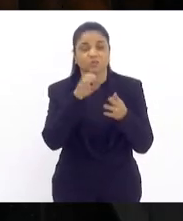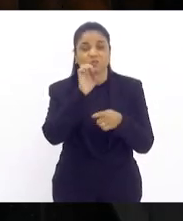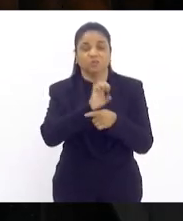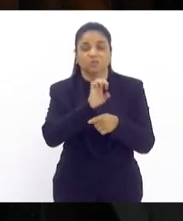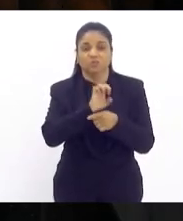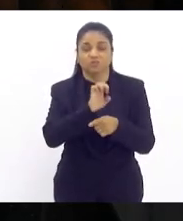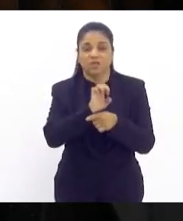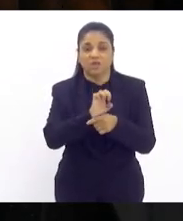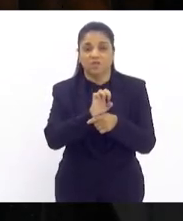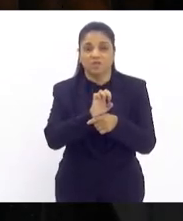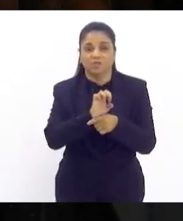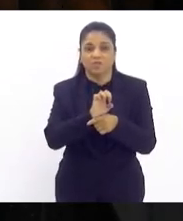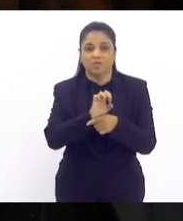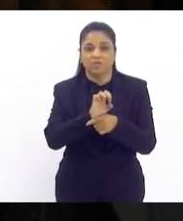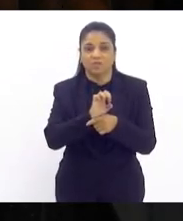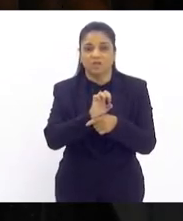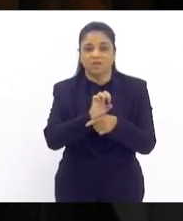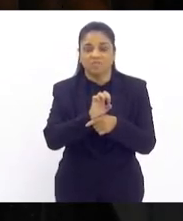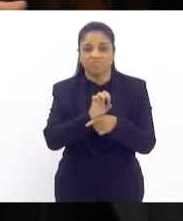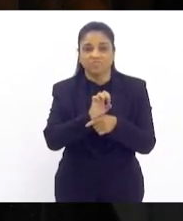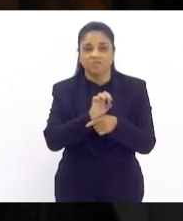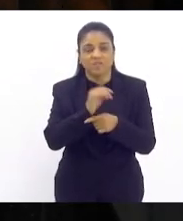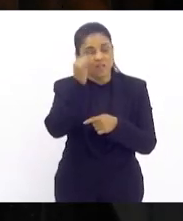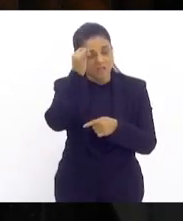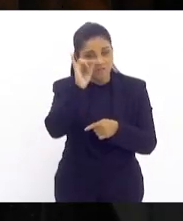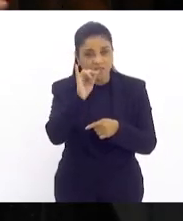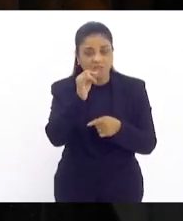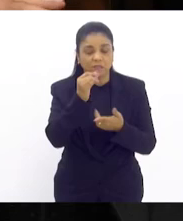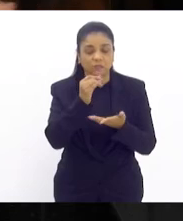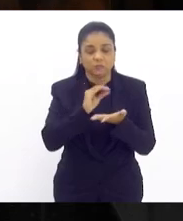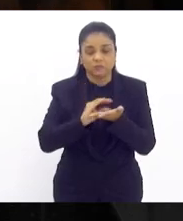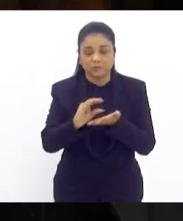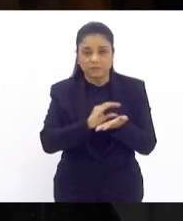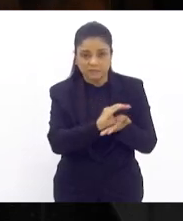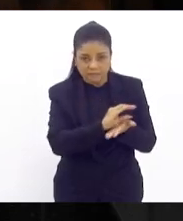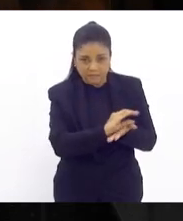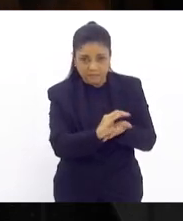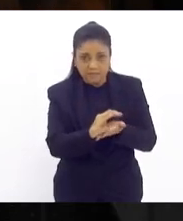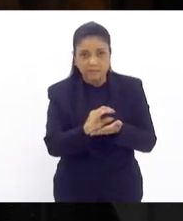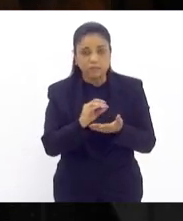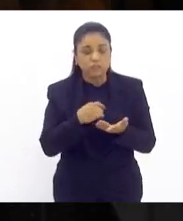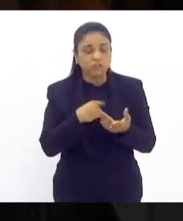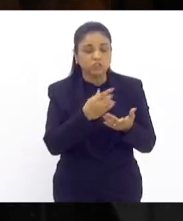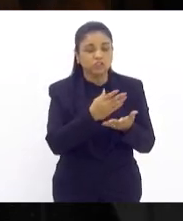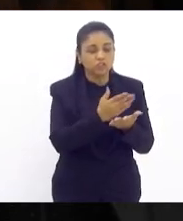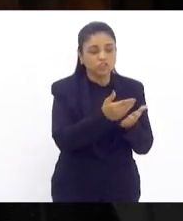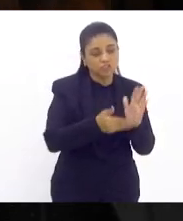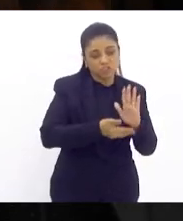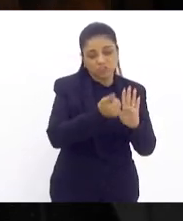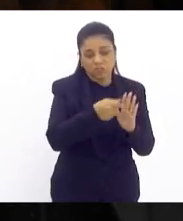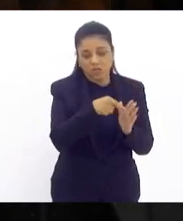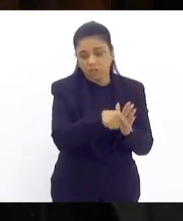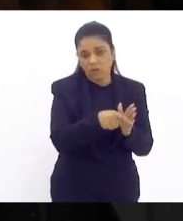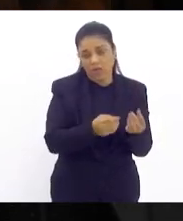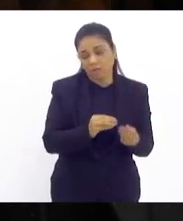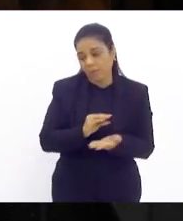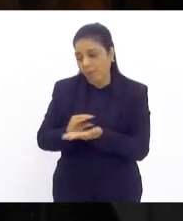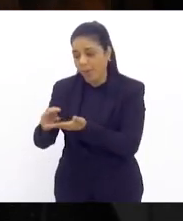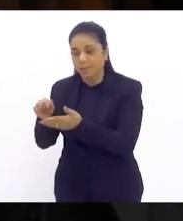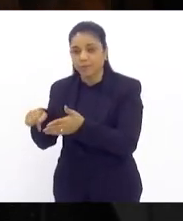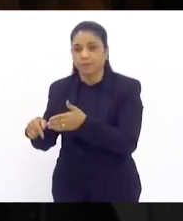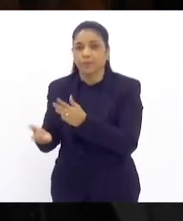impondo gastos tira de um lado da receita e aumenta o lado da